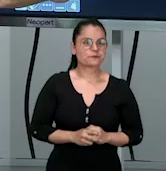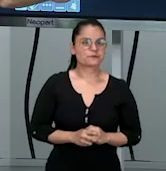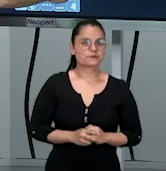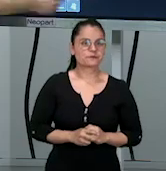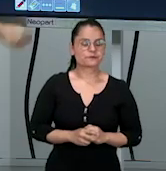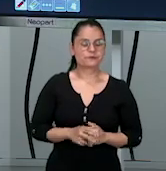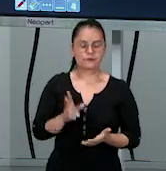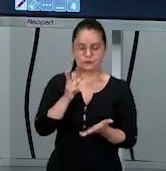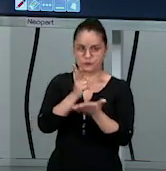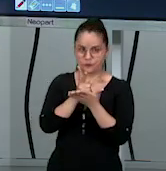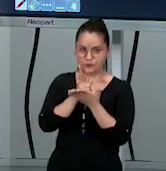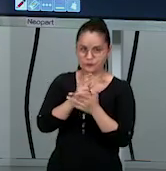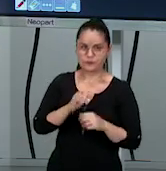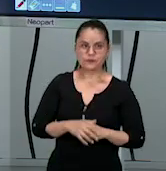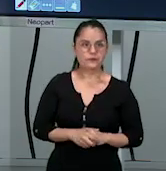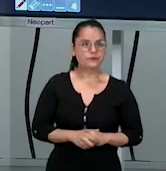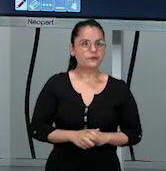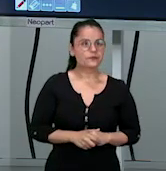Continuando.